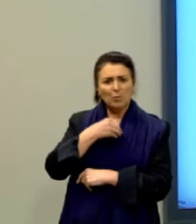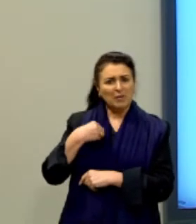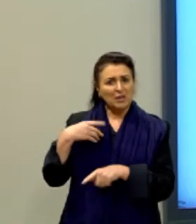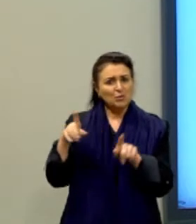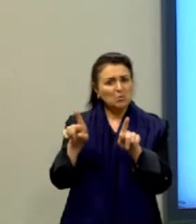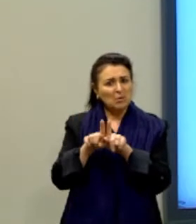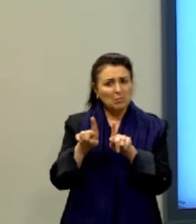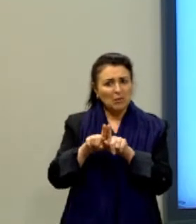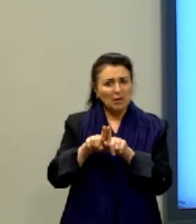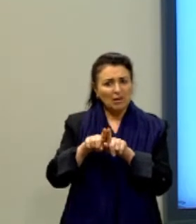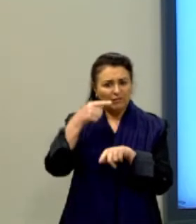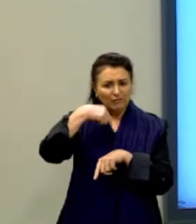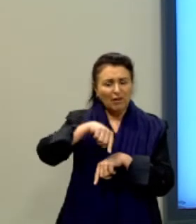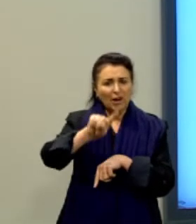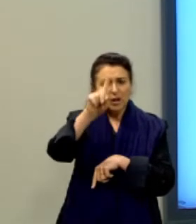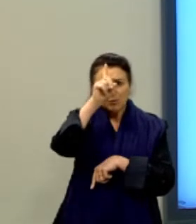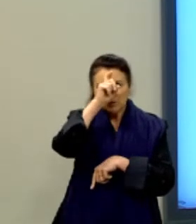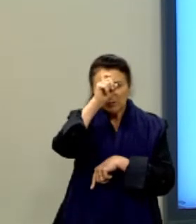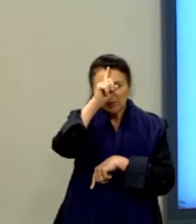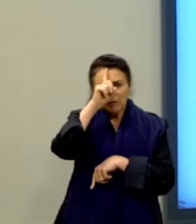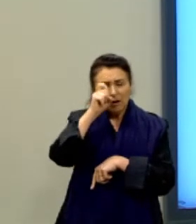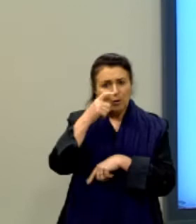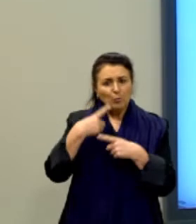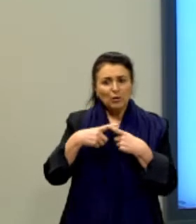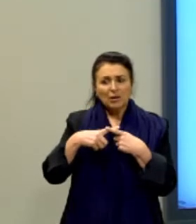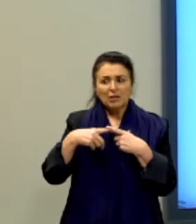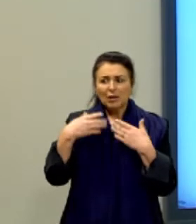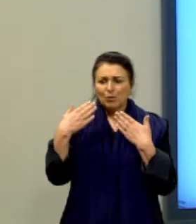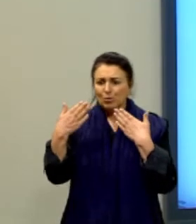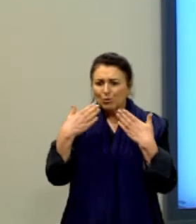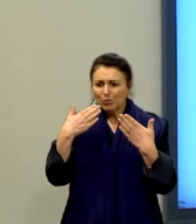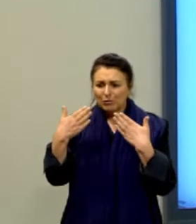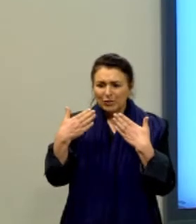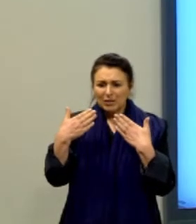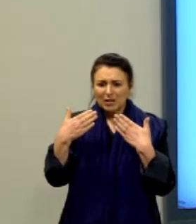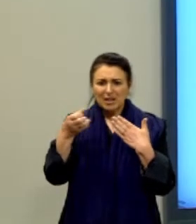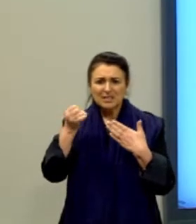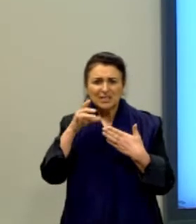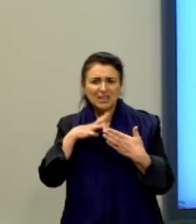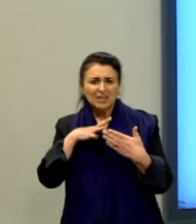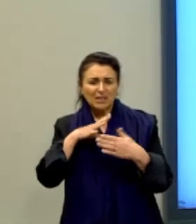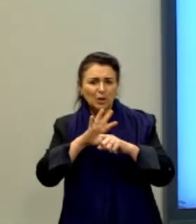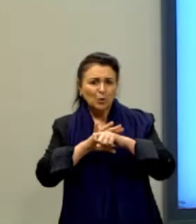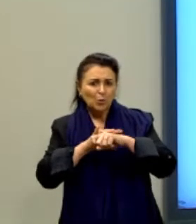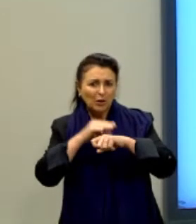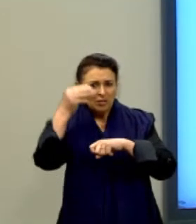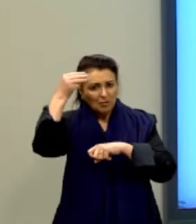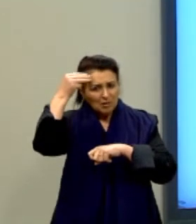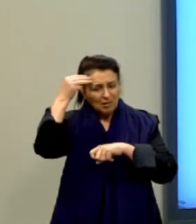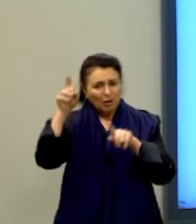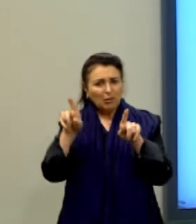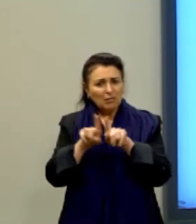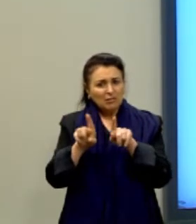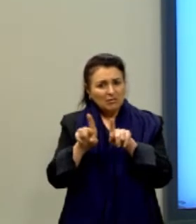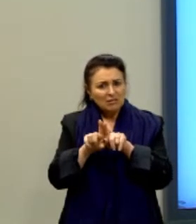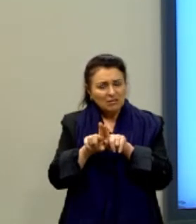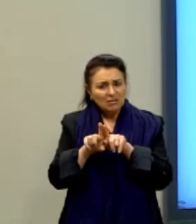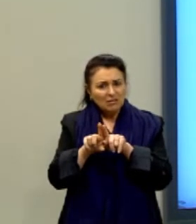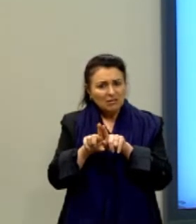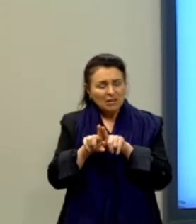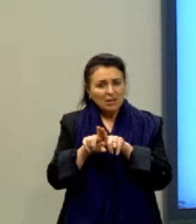internar, na verdade, por duvidar de sua sanidade mental. Ponto. Qual é o teor dessa história aqui? Primeiro lugar,